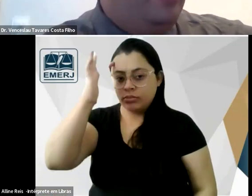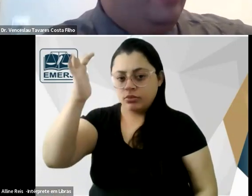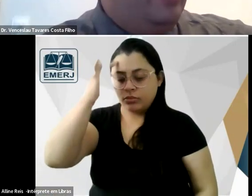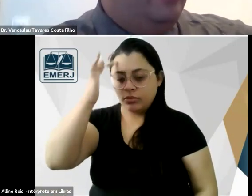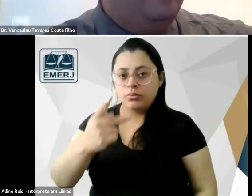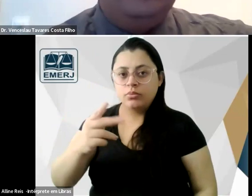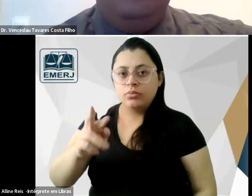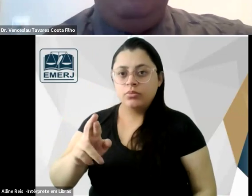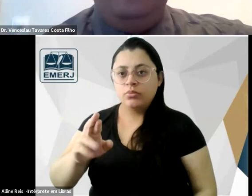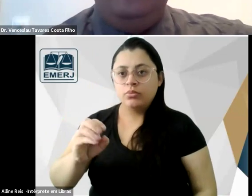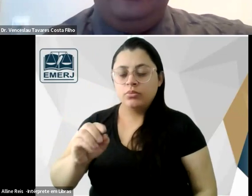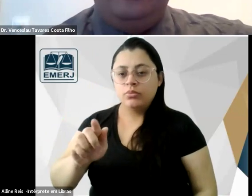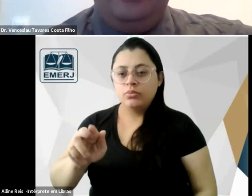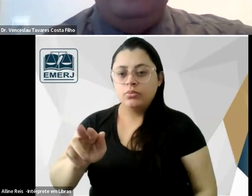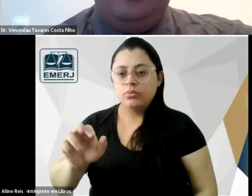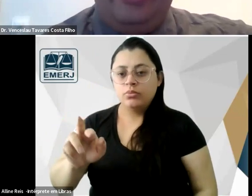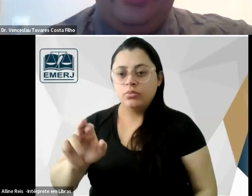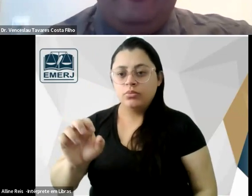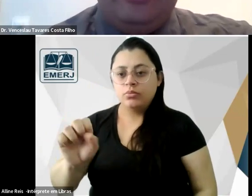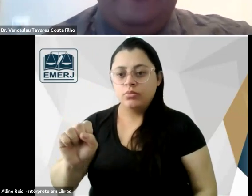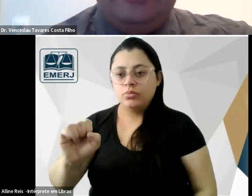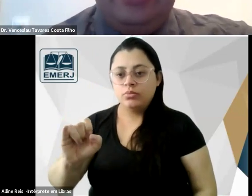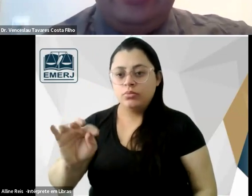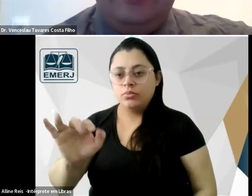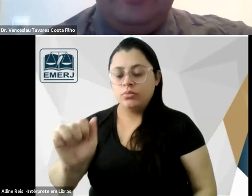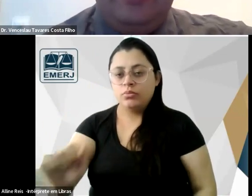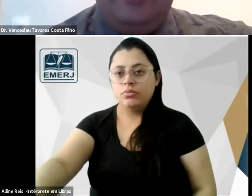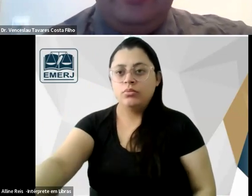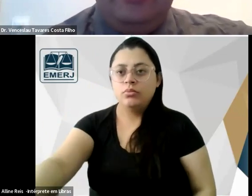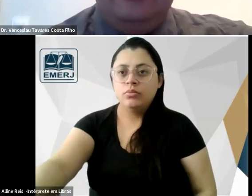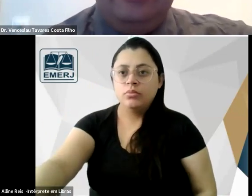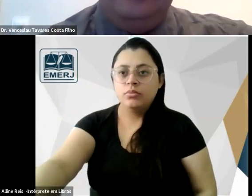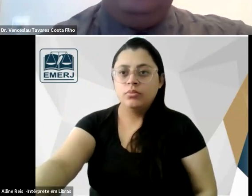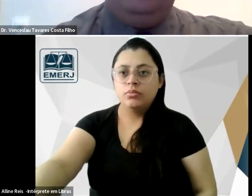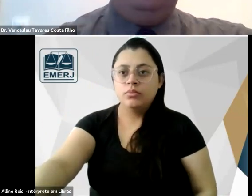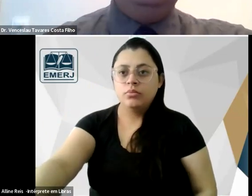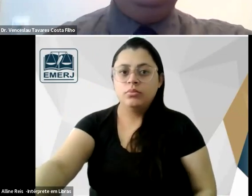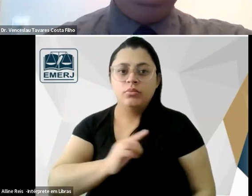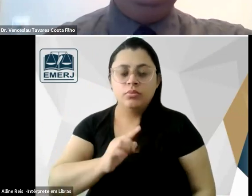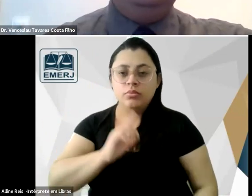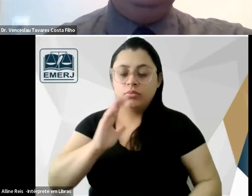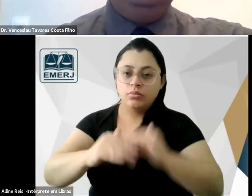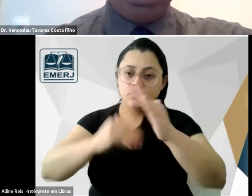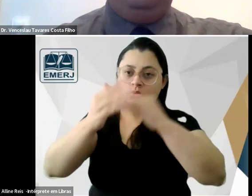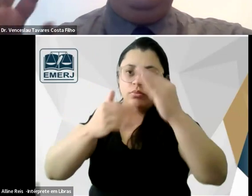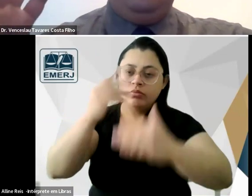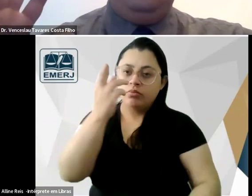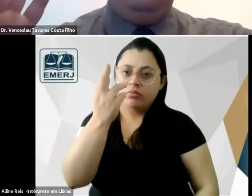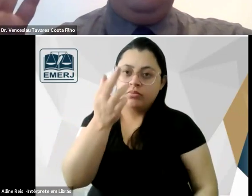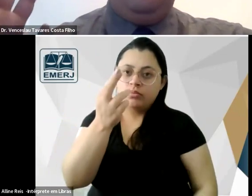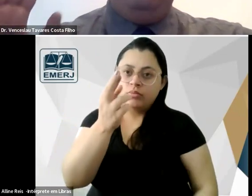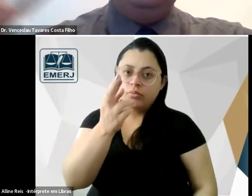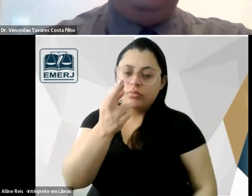Bormann ele não era simpático nem aos ideais da revolução francesa tanto que ele vai dizer que são